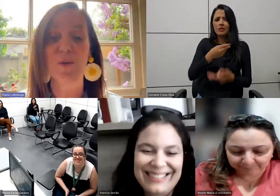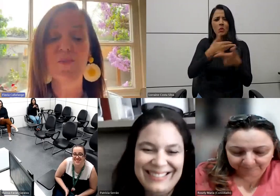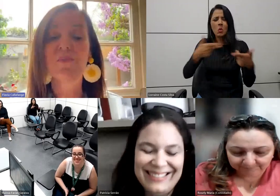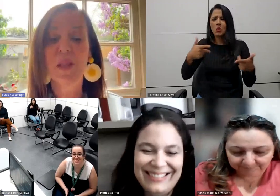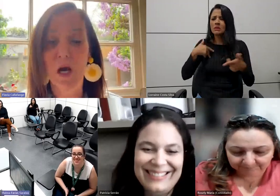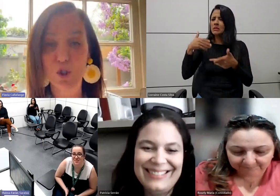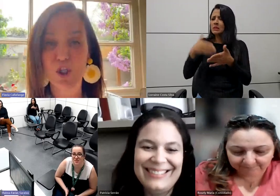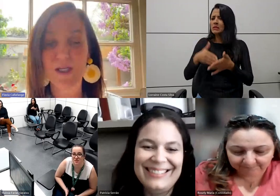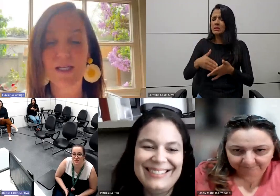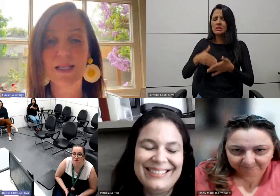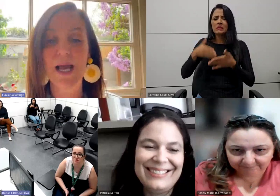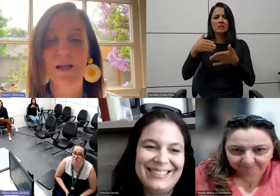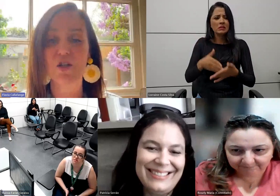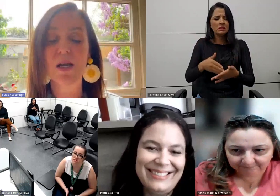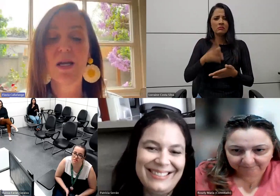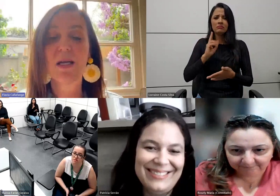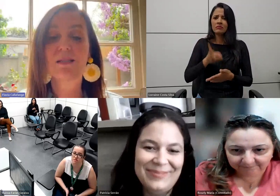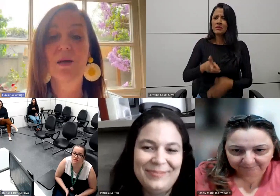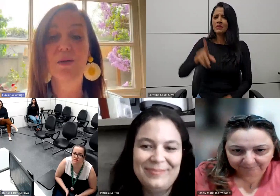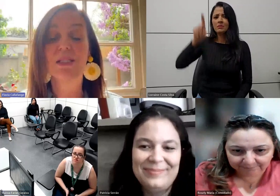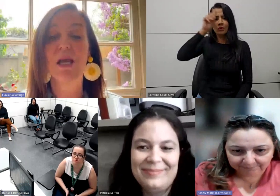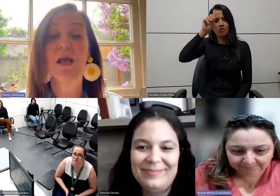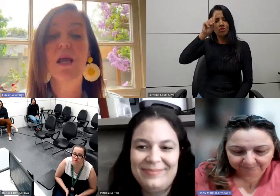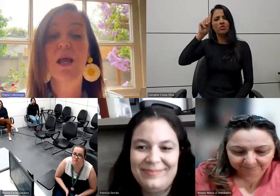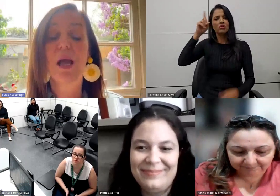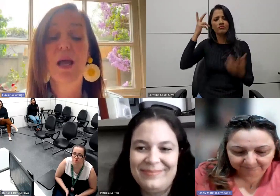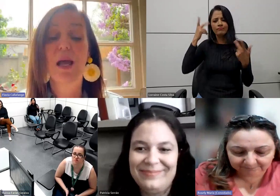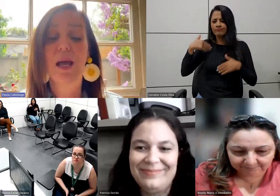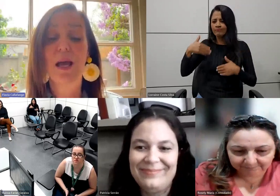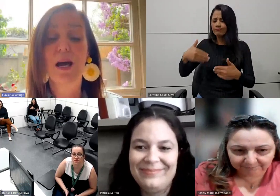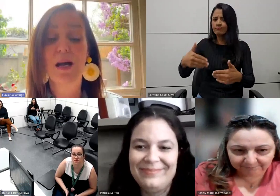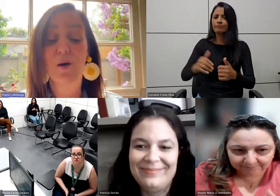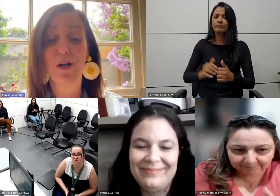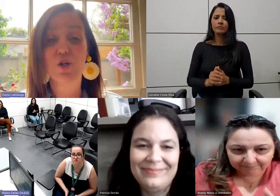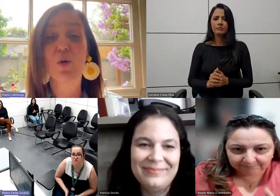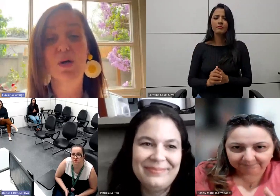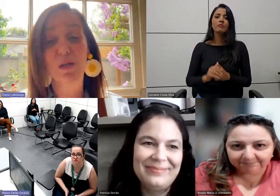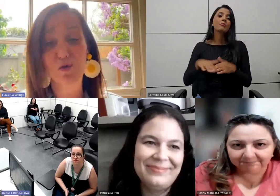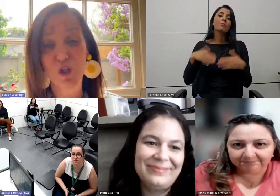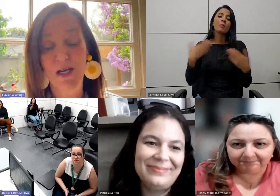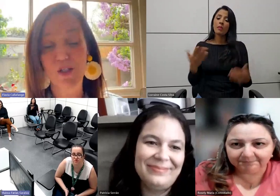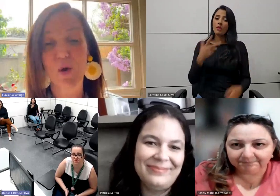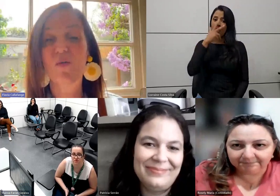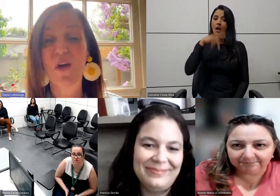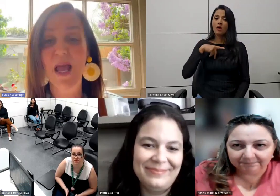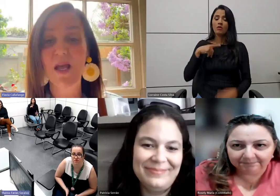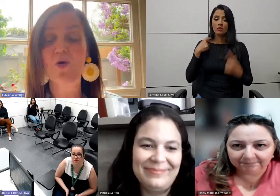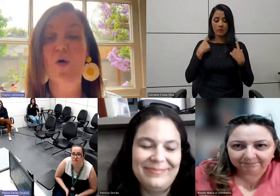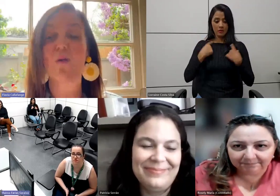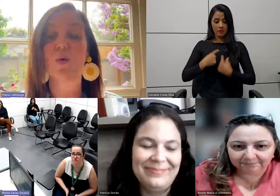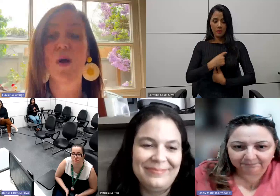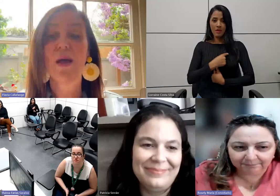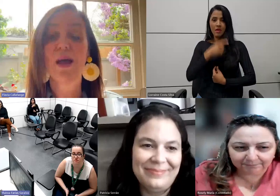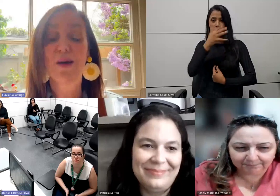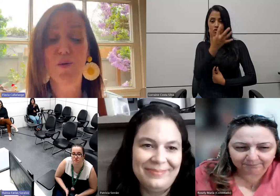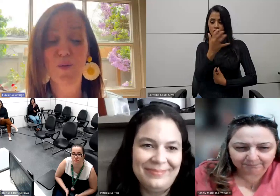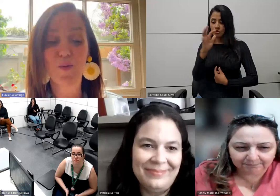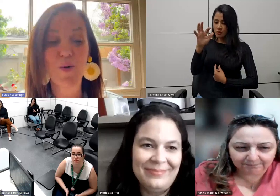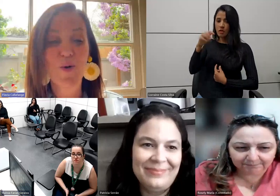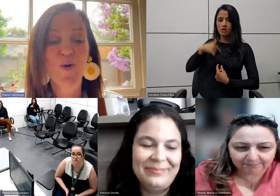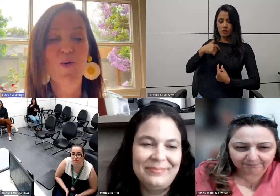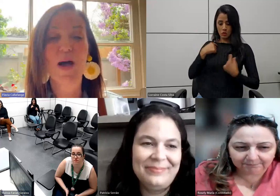impede a rotina delas. Então, assim, eu acho que o cordão de girassol vem como